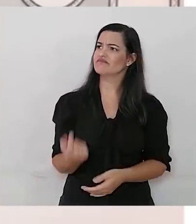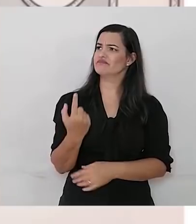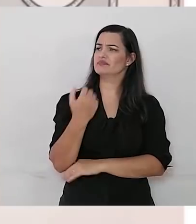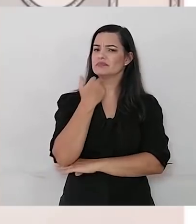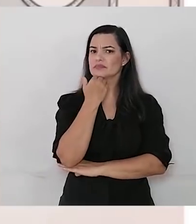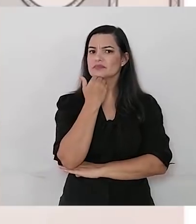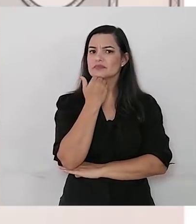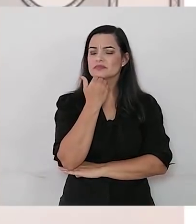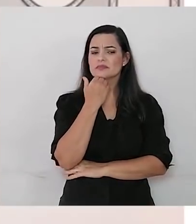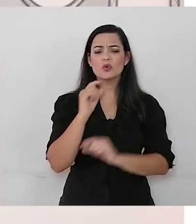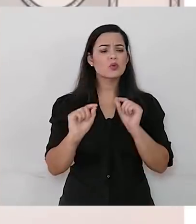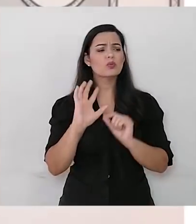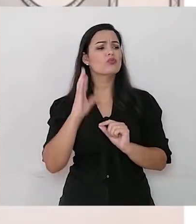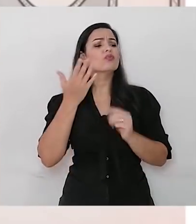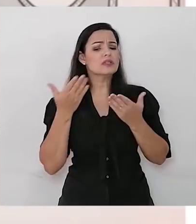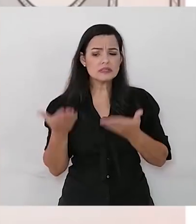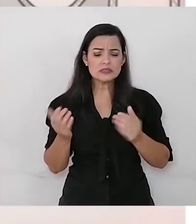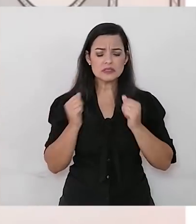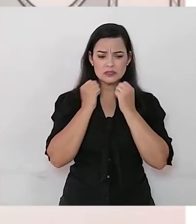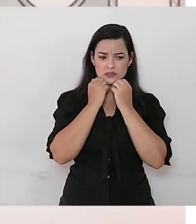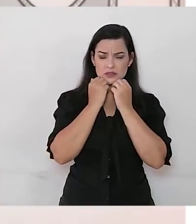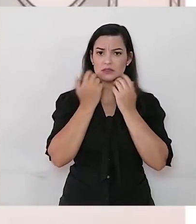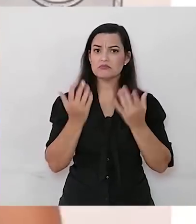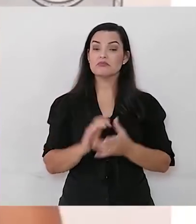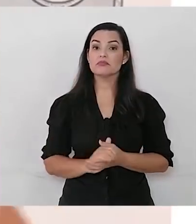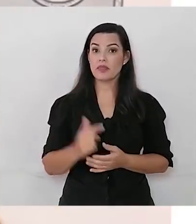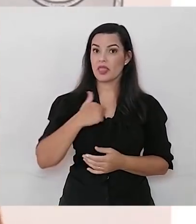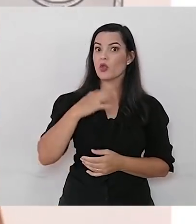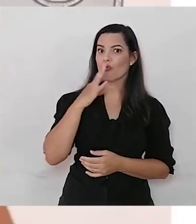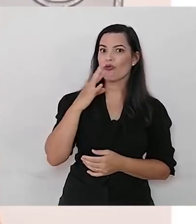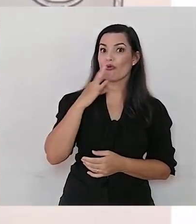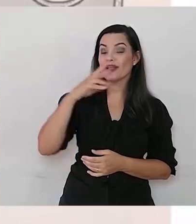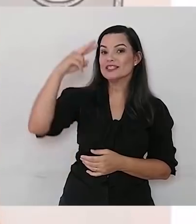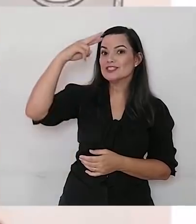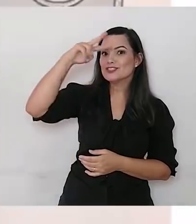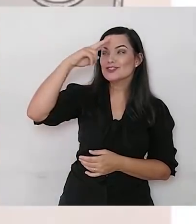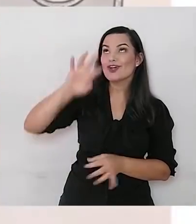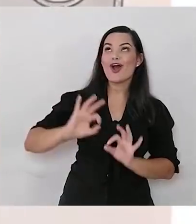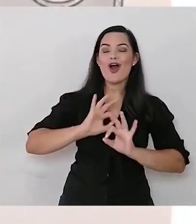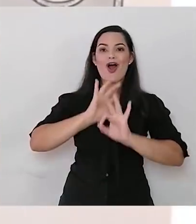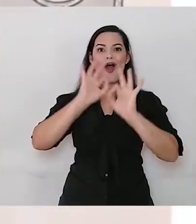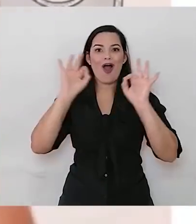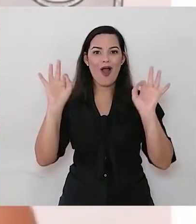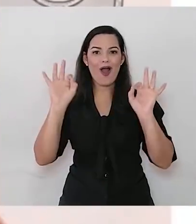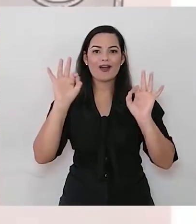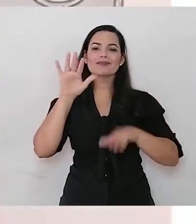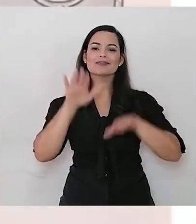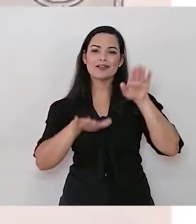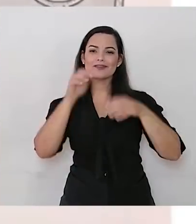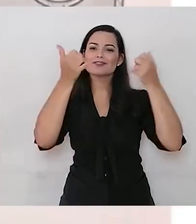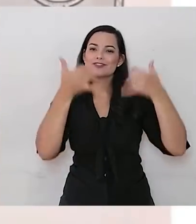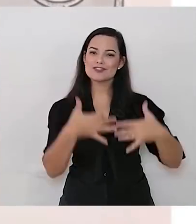Estranho. O que será que aconteceu com ela? Eu conheço uma história fantástica que pode